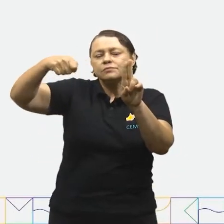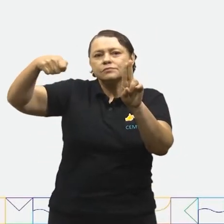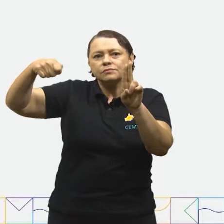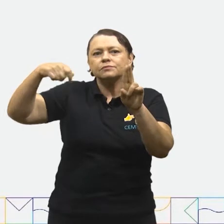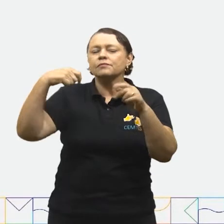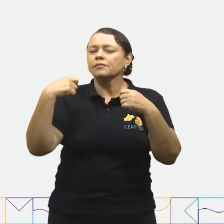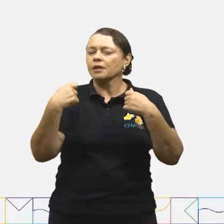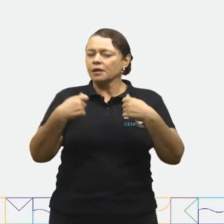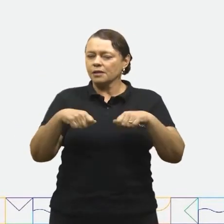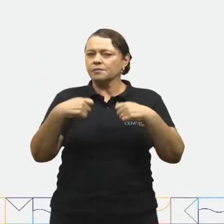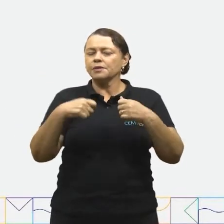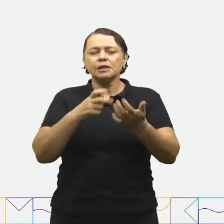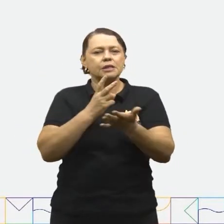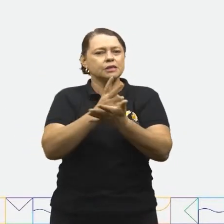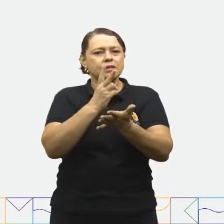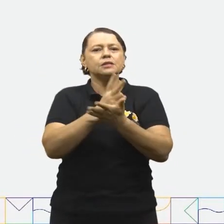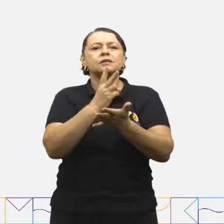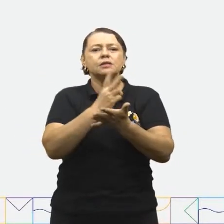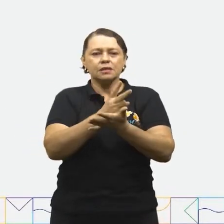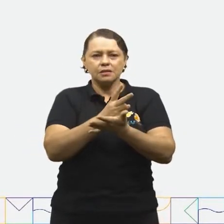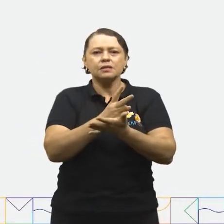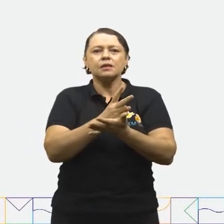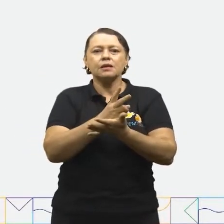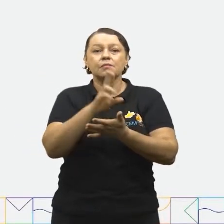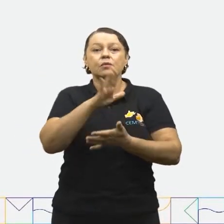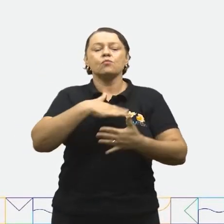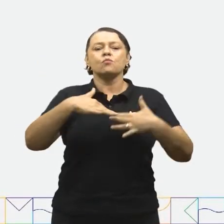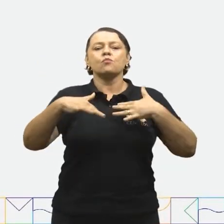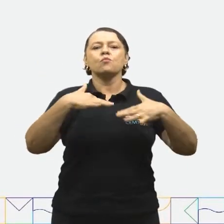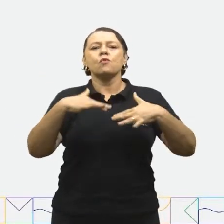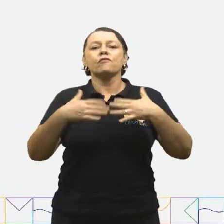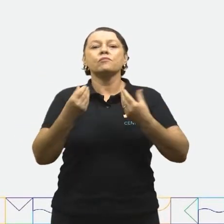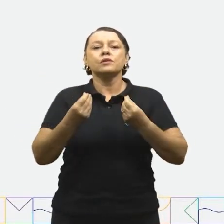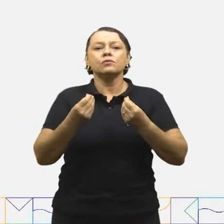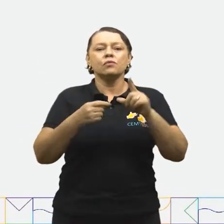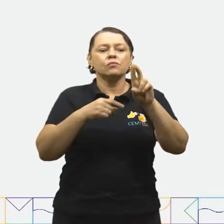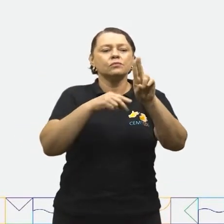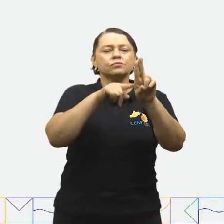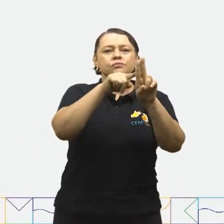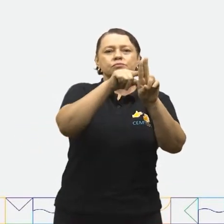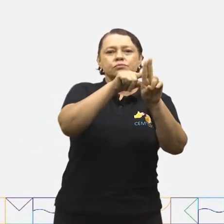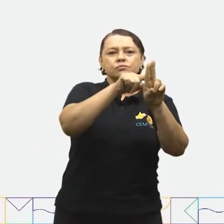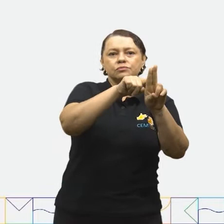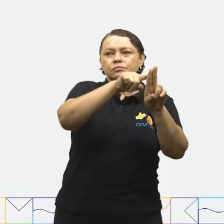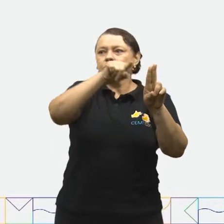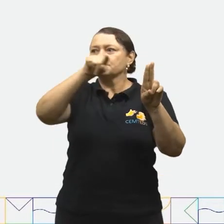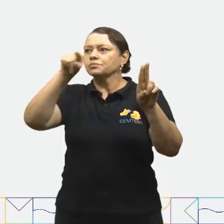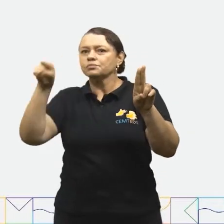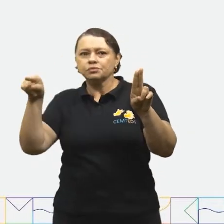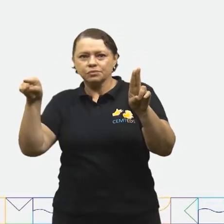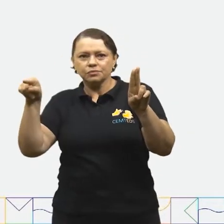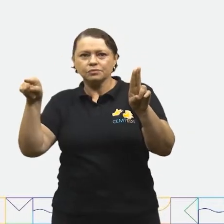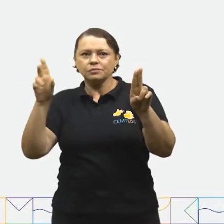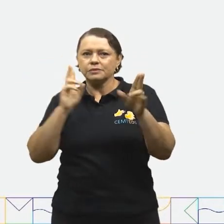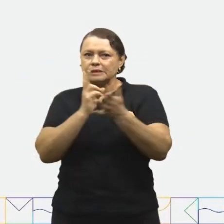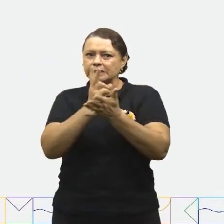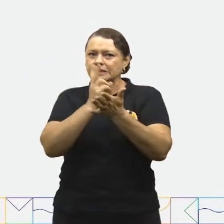E deve sempre ser criada por um movimento. Da esquerda para a direita.